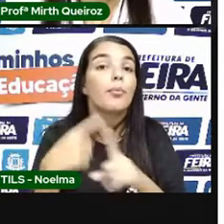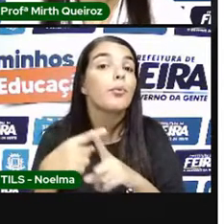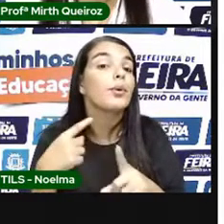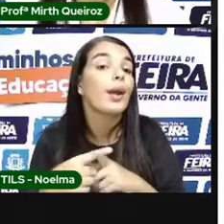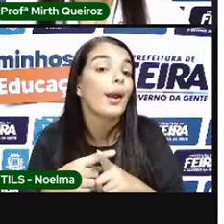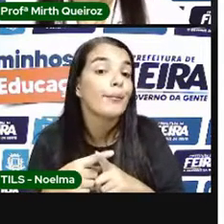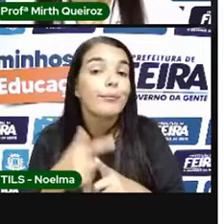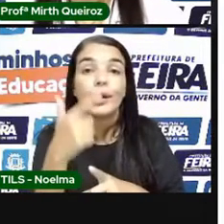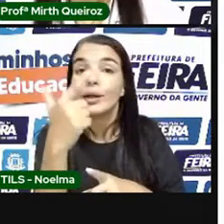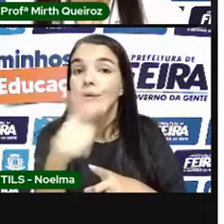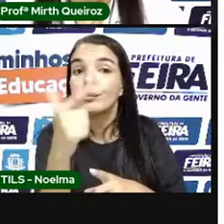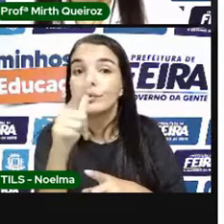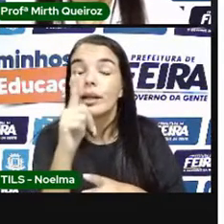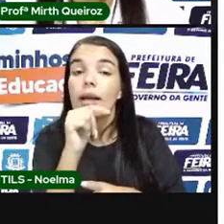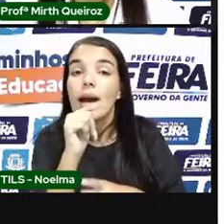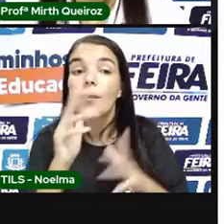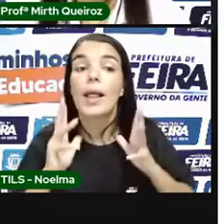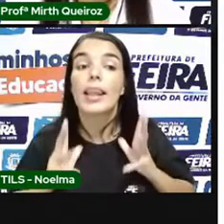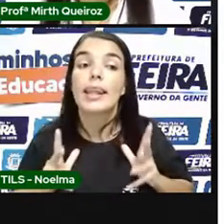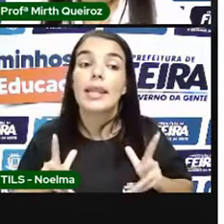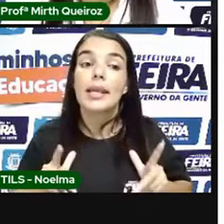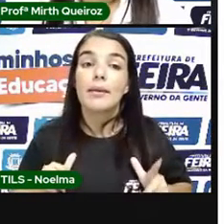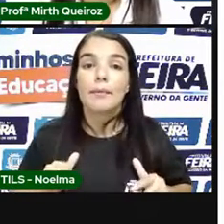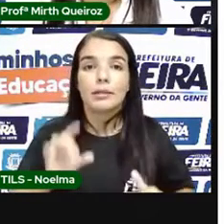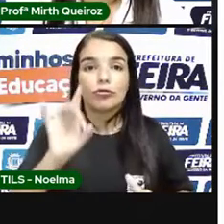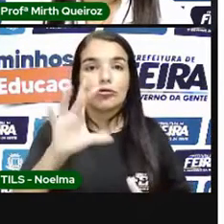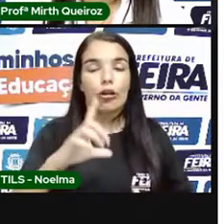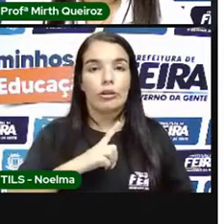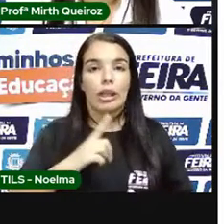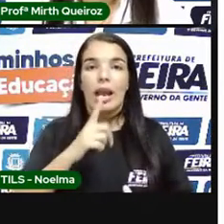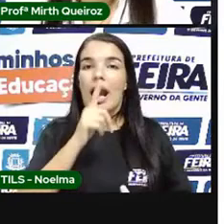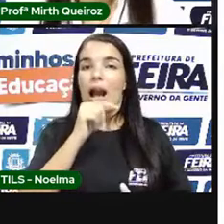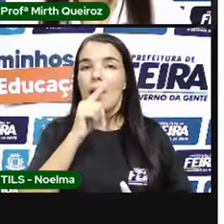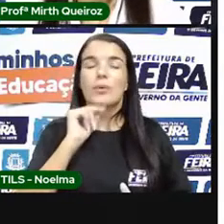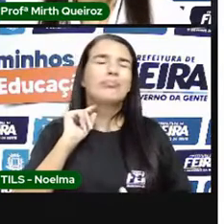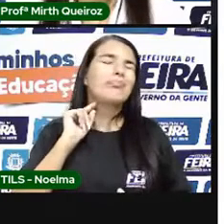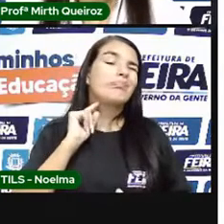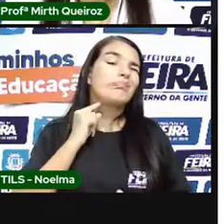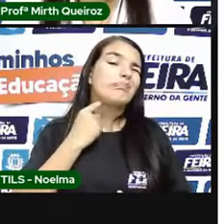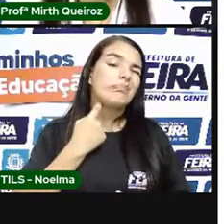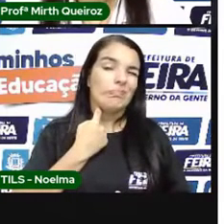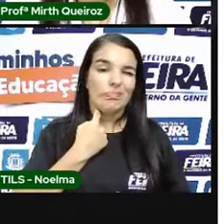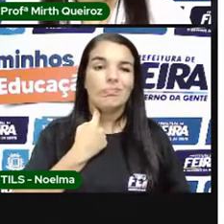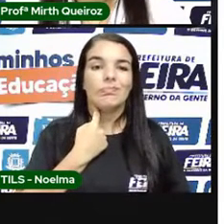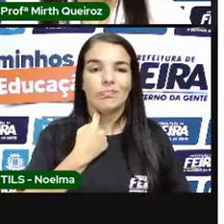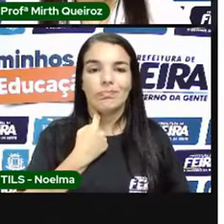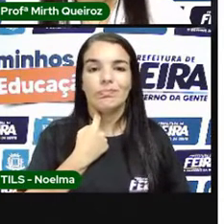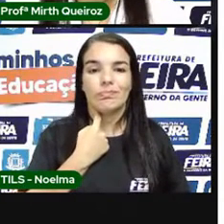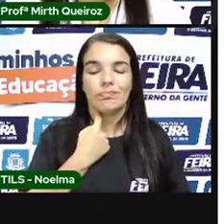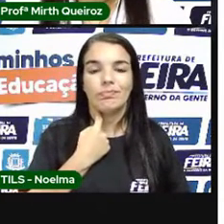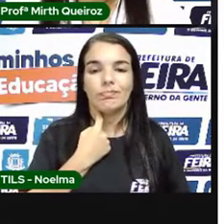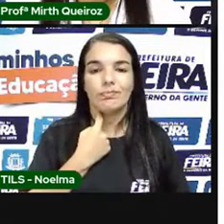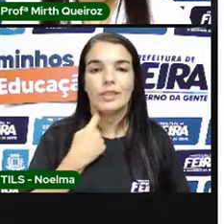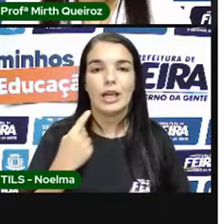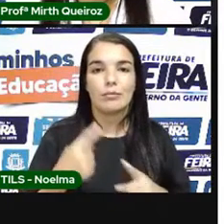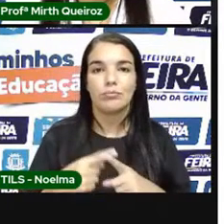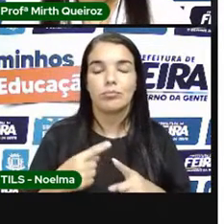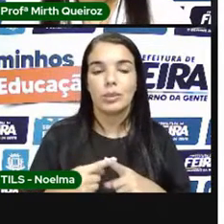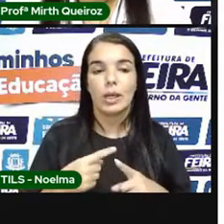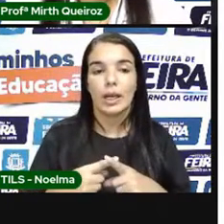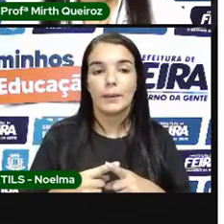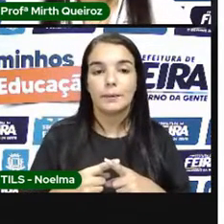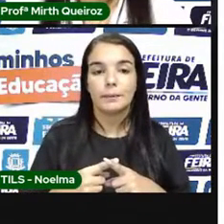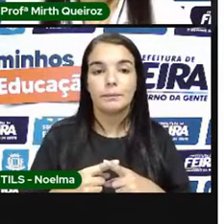é o uso Irracional Da água Desperdício E também A contaminação E poluição Dos recursos Hídricos